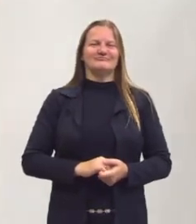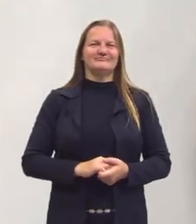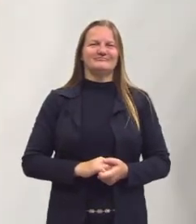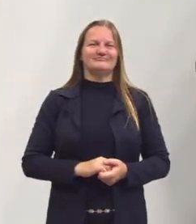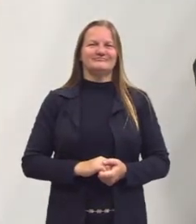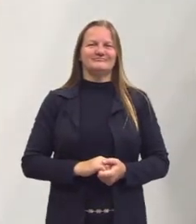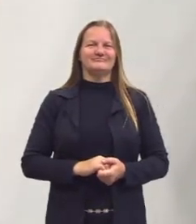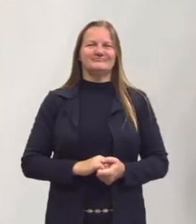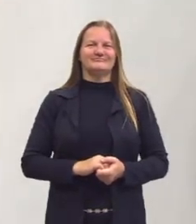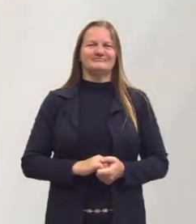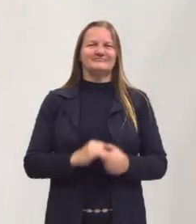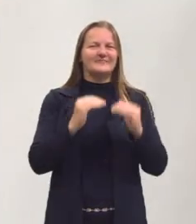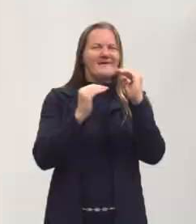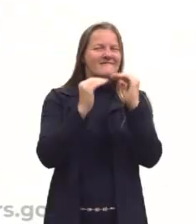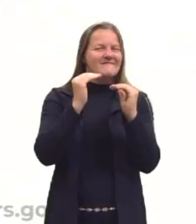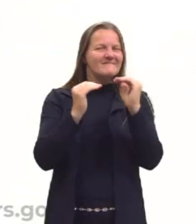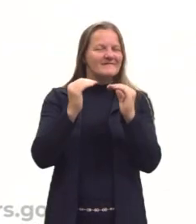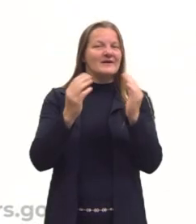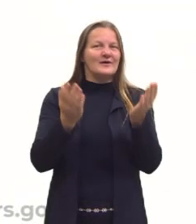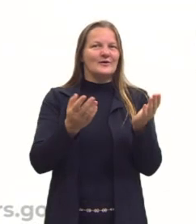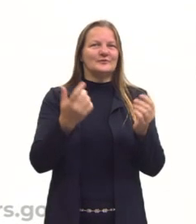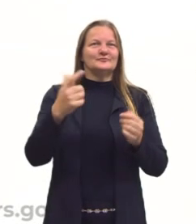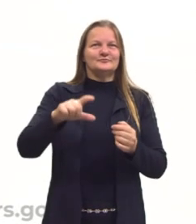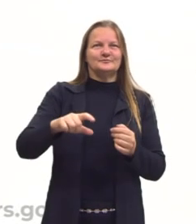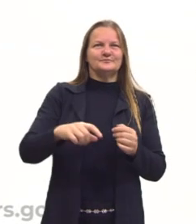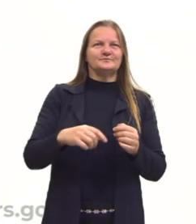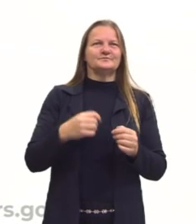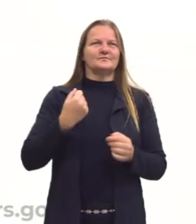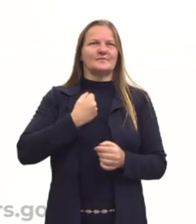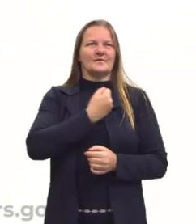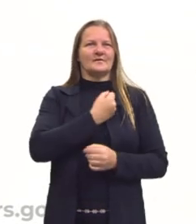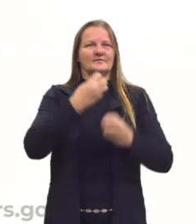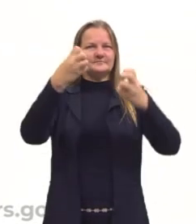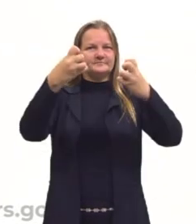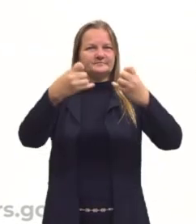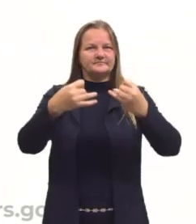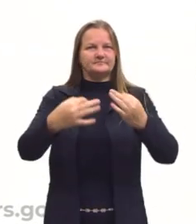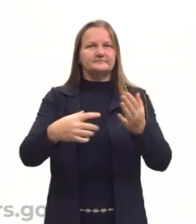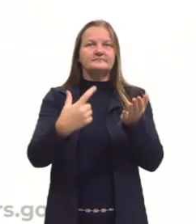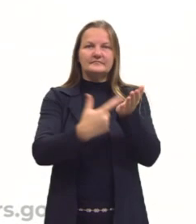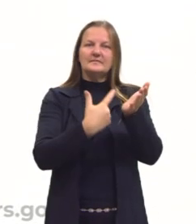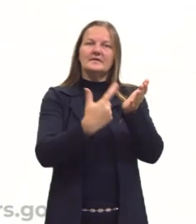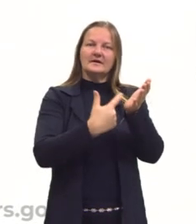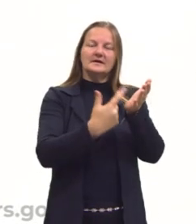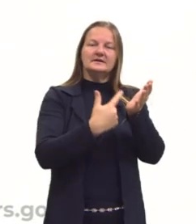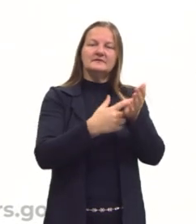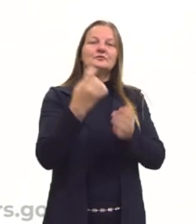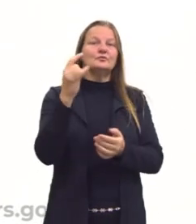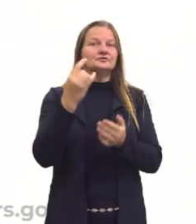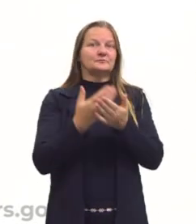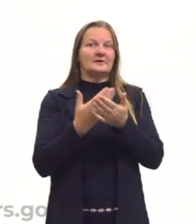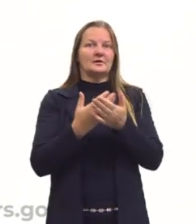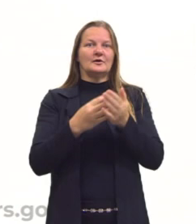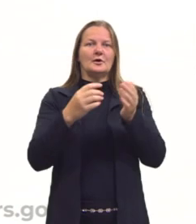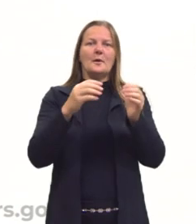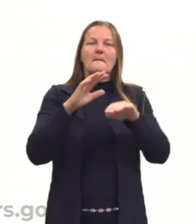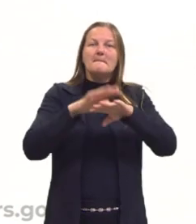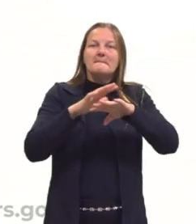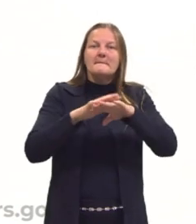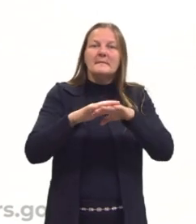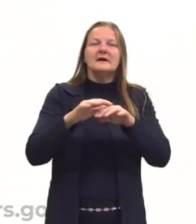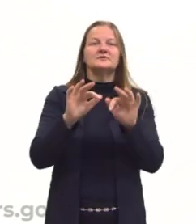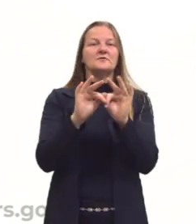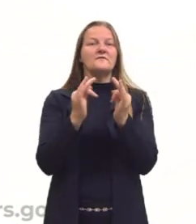Então aqui gente, novamente eu estou trazendo citação do livro que eu indiquei para vocês na última aula, Matemática